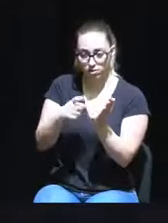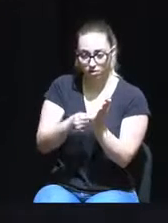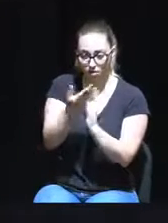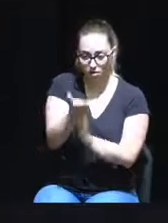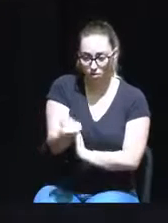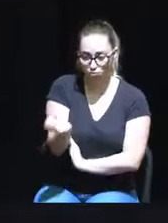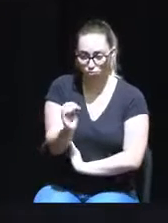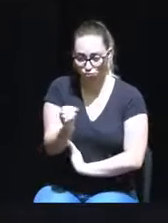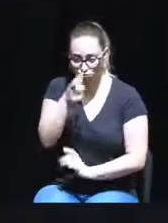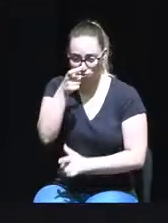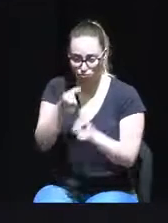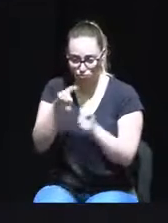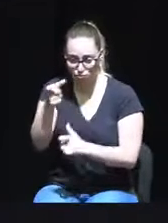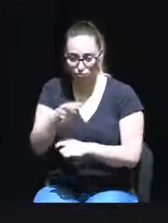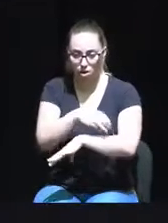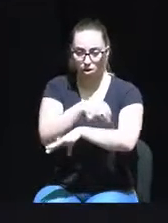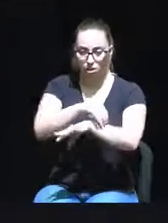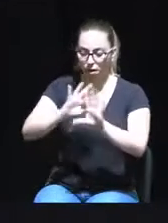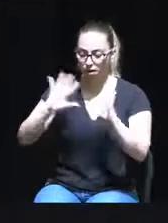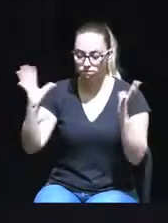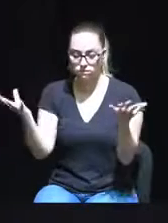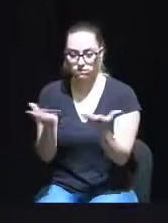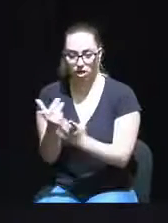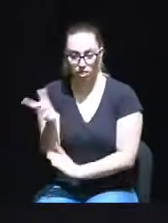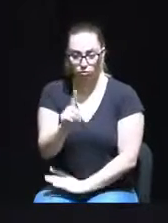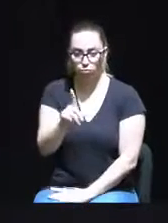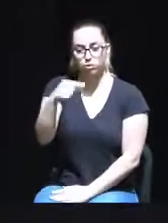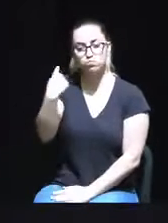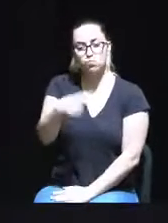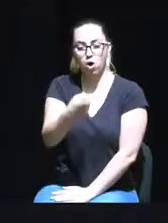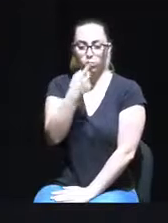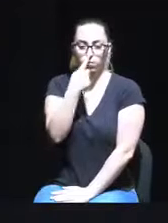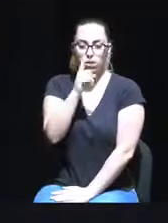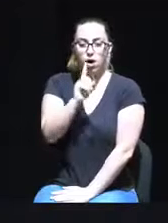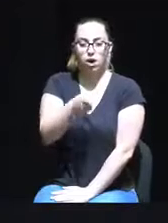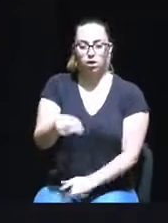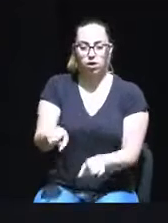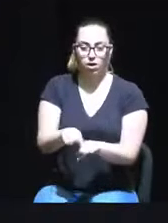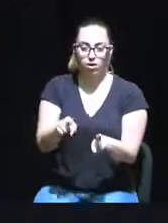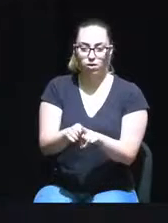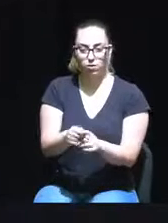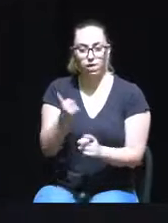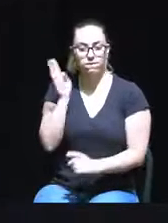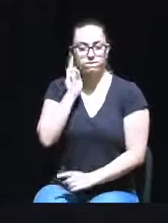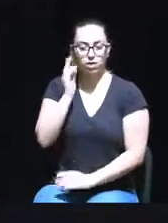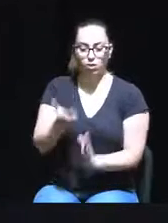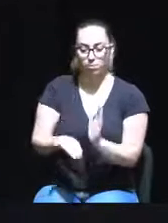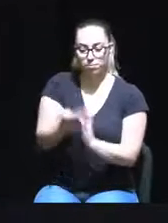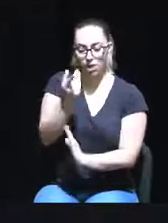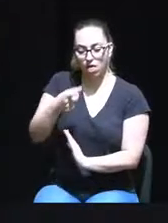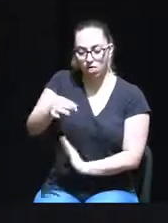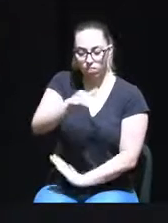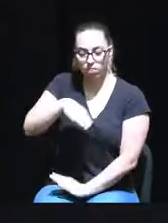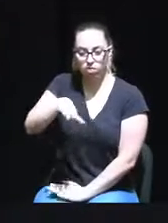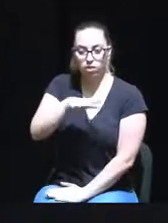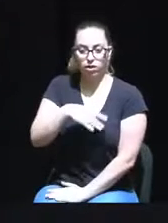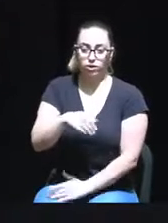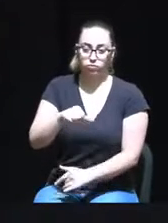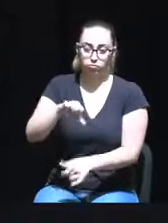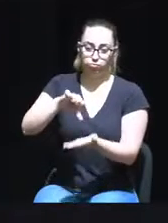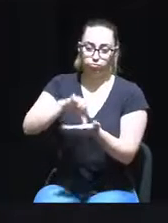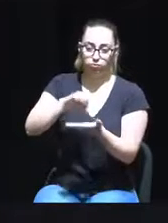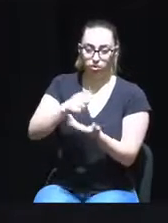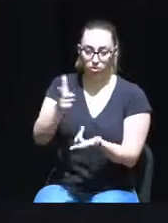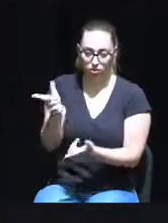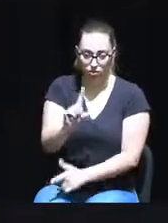freguesias e bairros periféricos, e apenas porque se preferiu valorizar terrenos no centro da cidade, dando prioridade ao